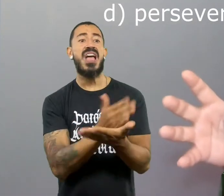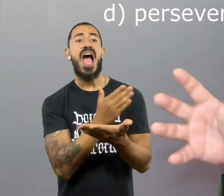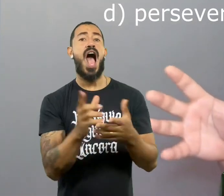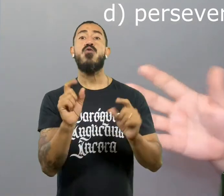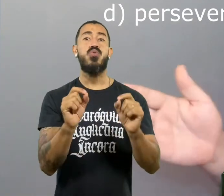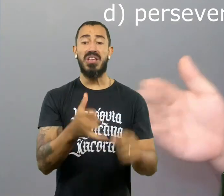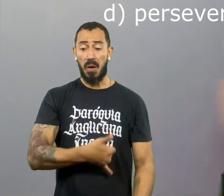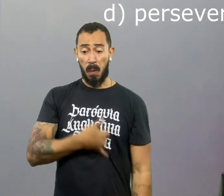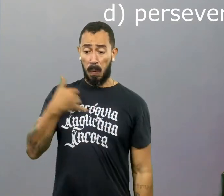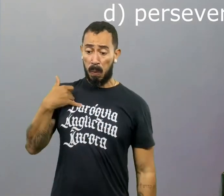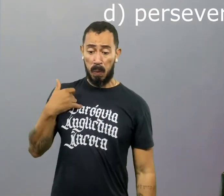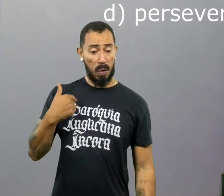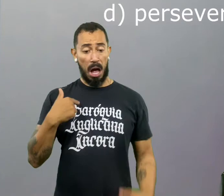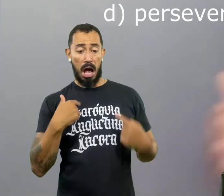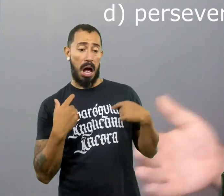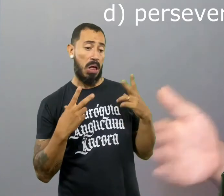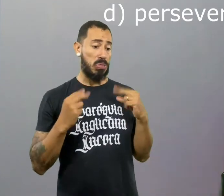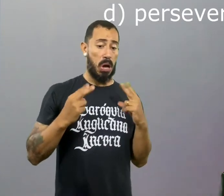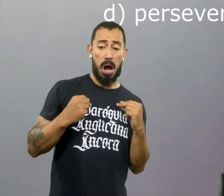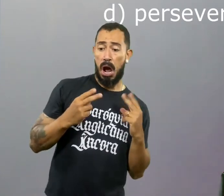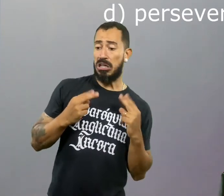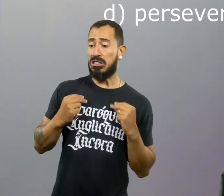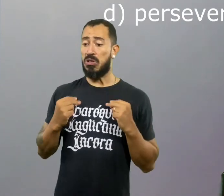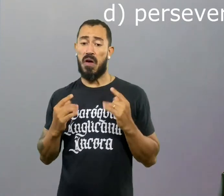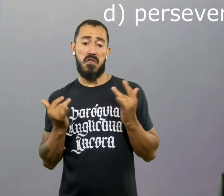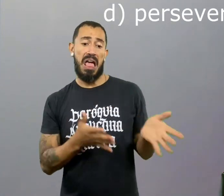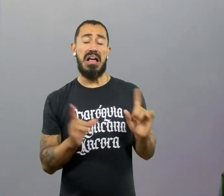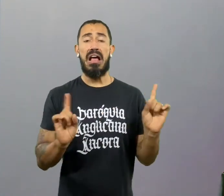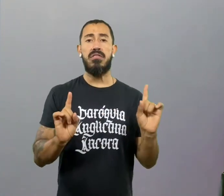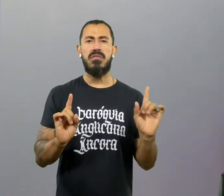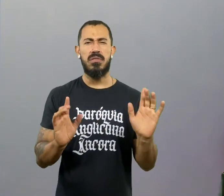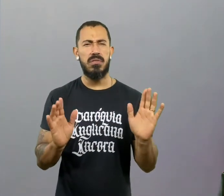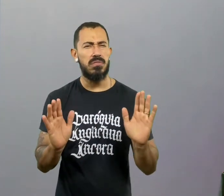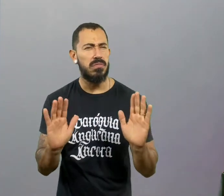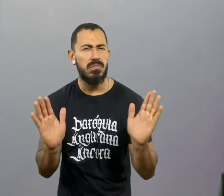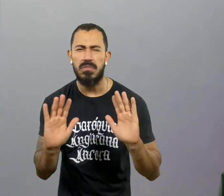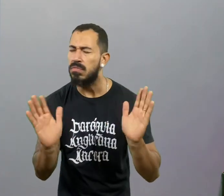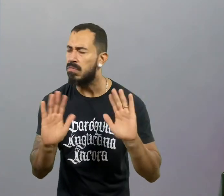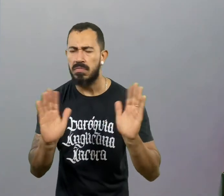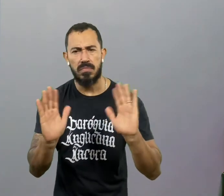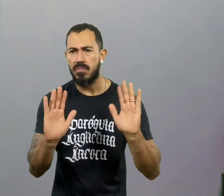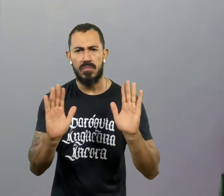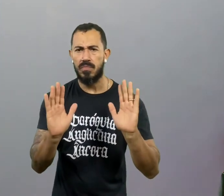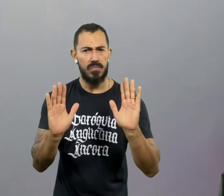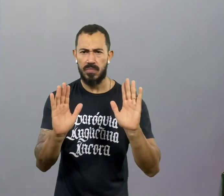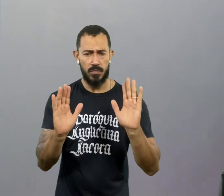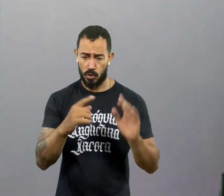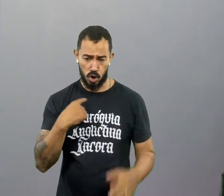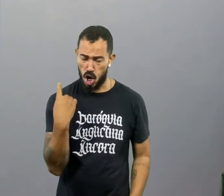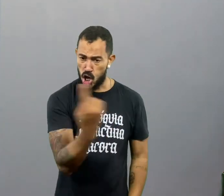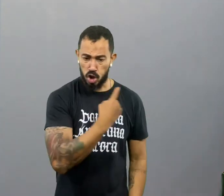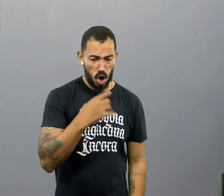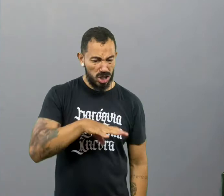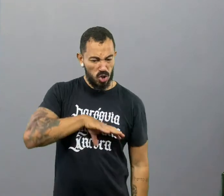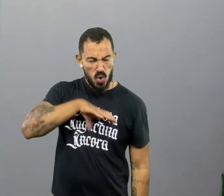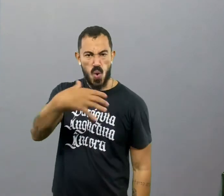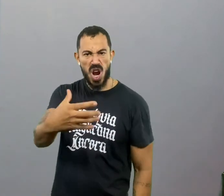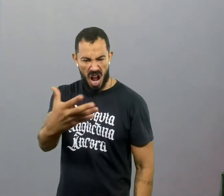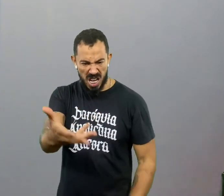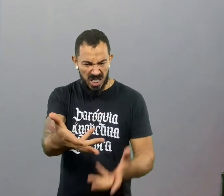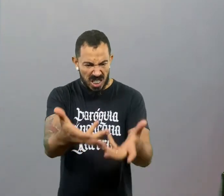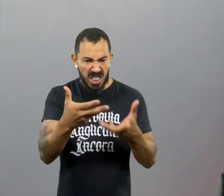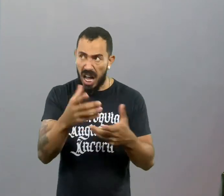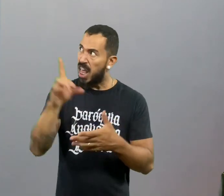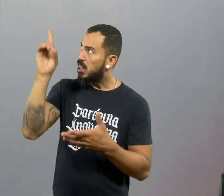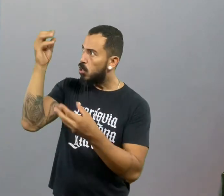orgulho. Não quer fazer a curva. convenção. Sabe? Agora, projetos bons do qual Deus te vocacionou, te direcionou,